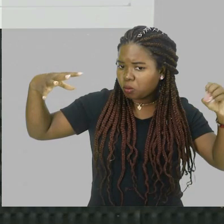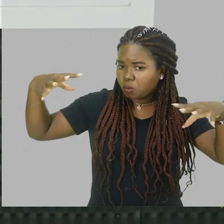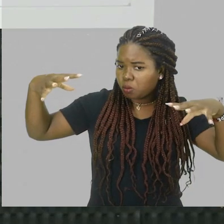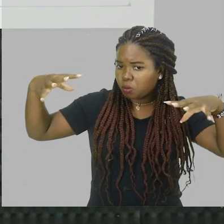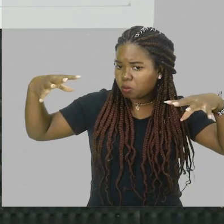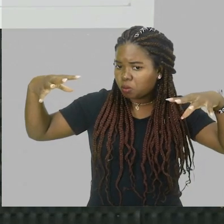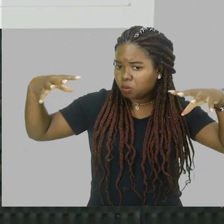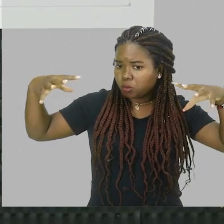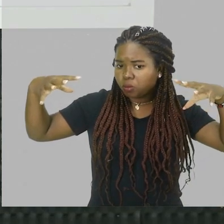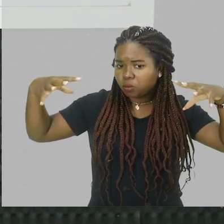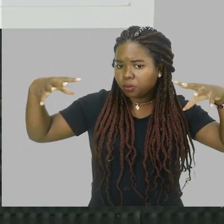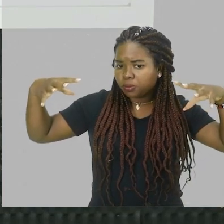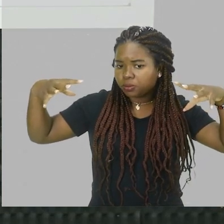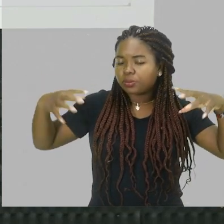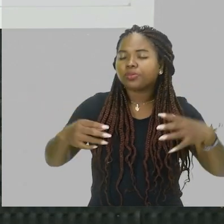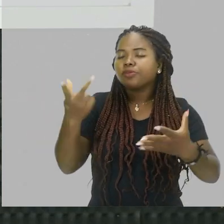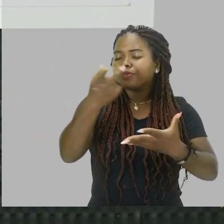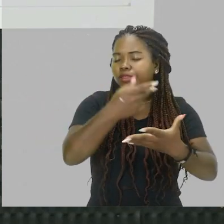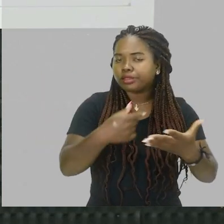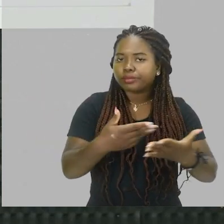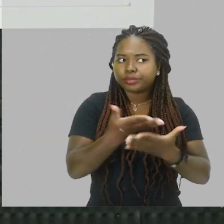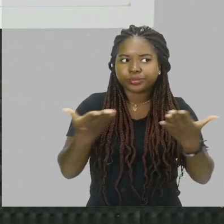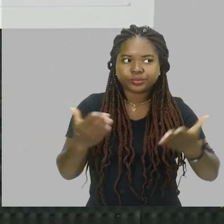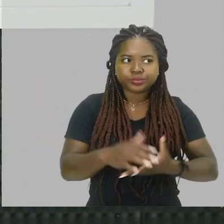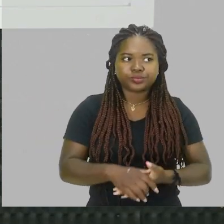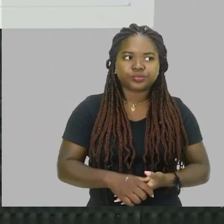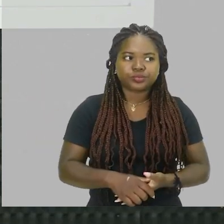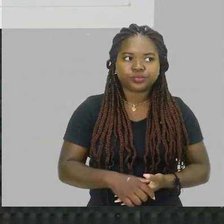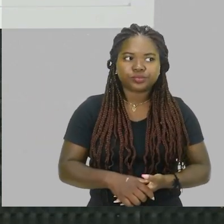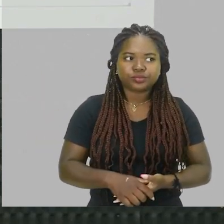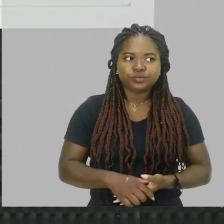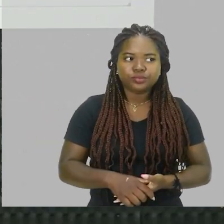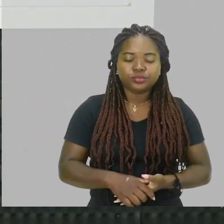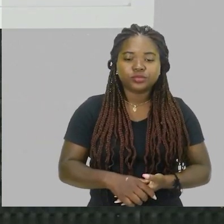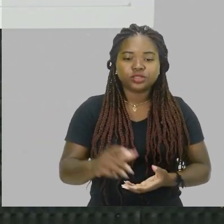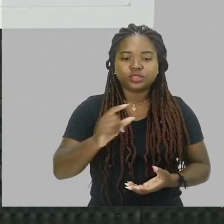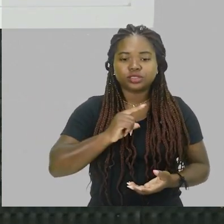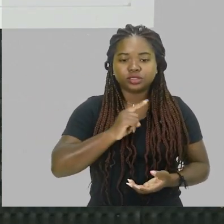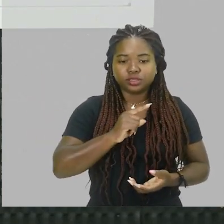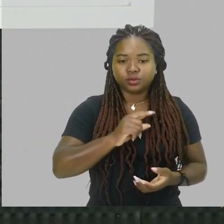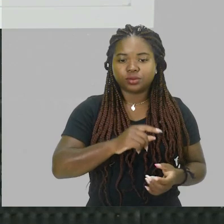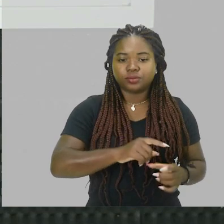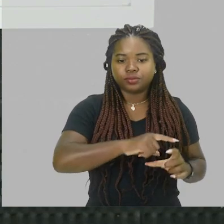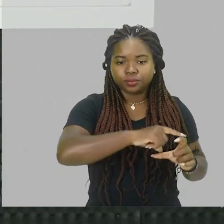vou pegar aqui um feixezinho preto, pronto, vamos supor que aqui seja um feixezinho de luz,